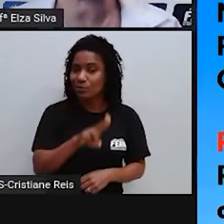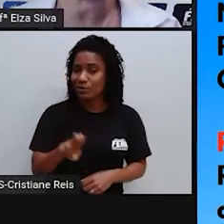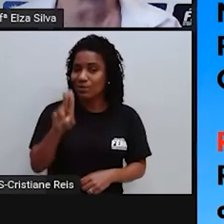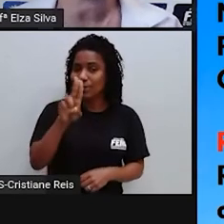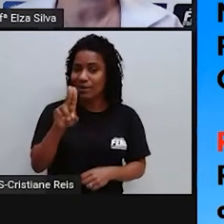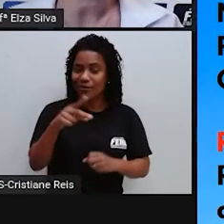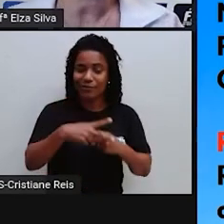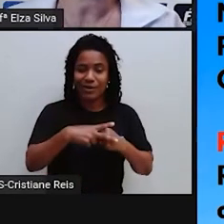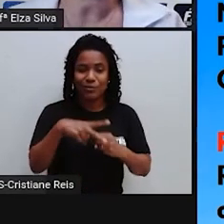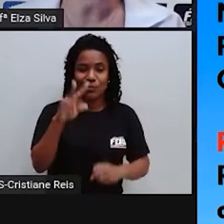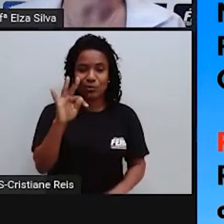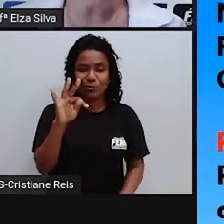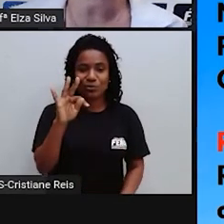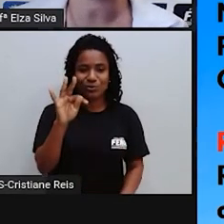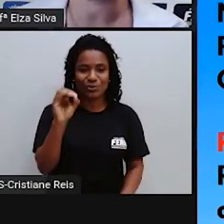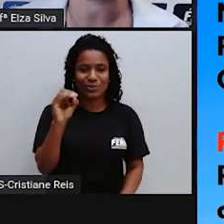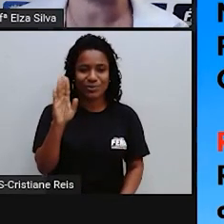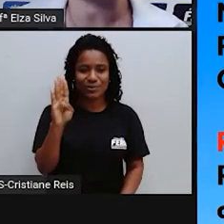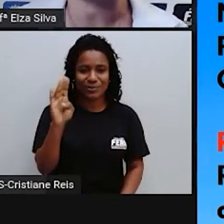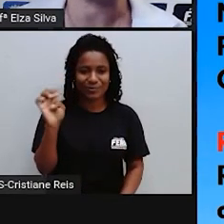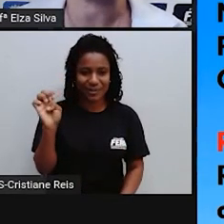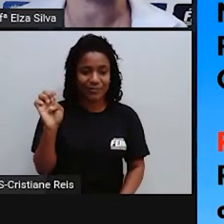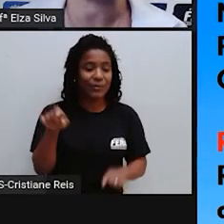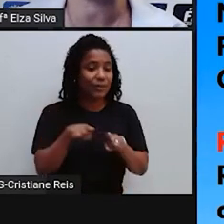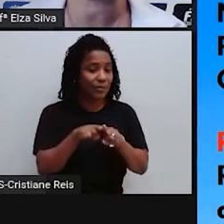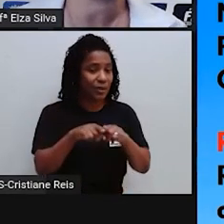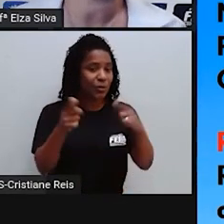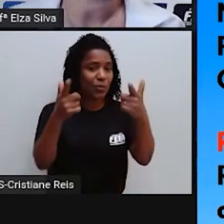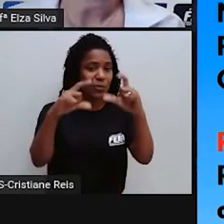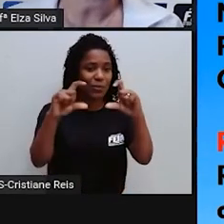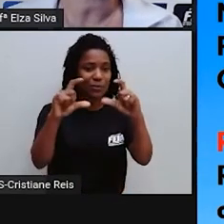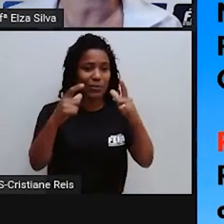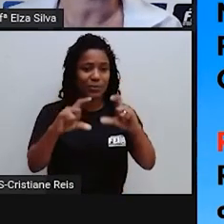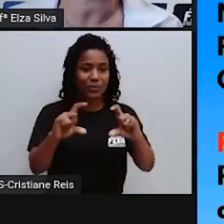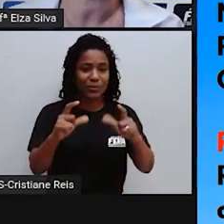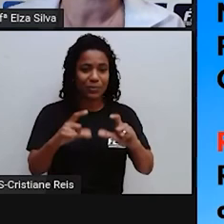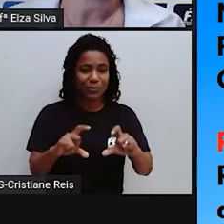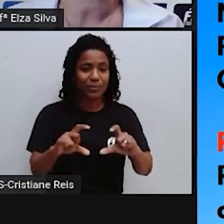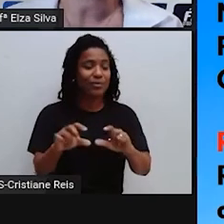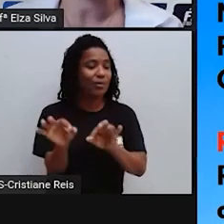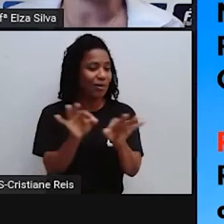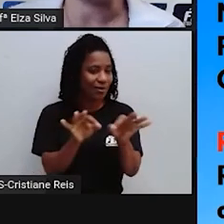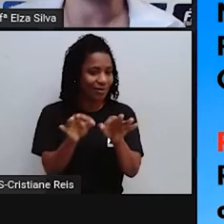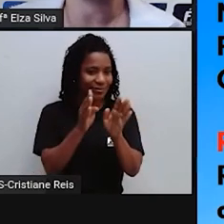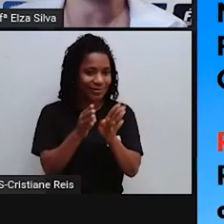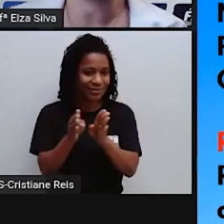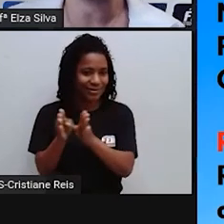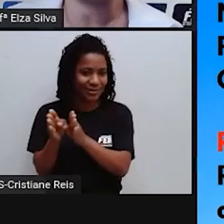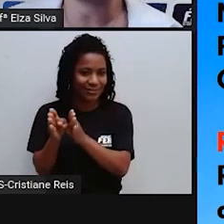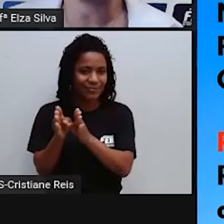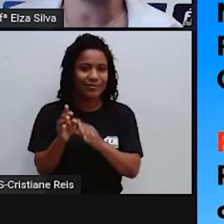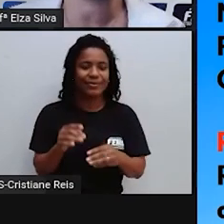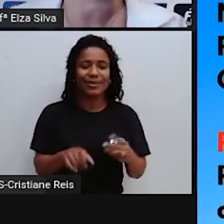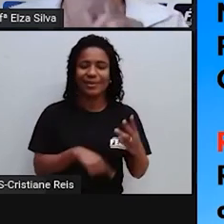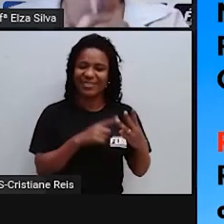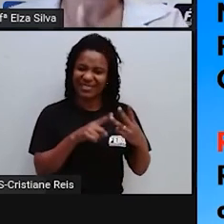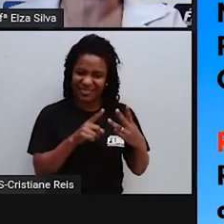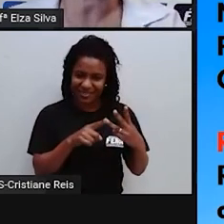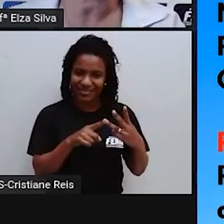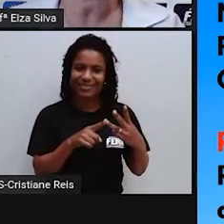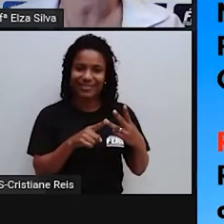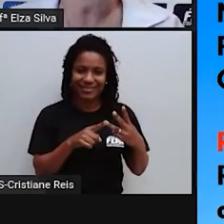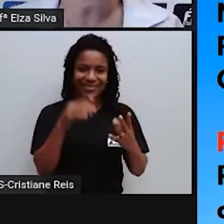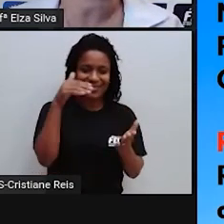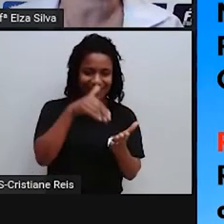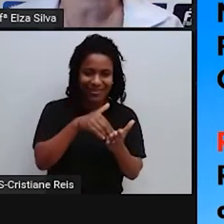and were E a organização Dos parágrafos E por fim Essa parte Que às vezes é meio chatinha Mas é